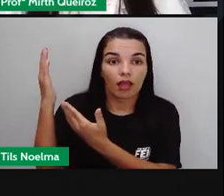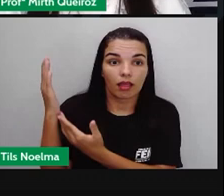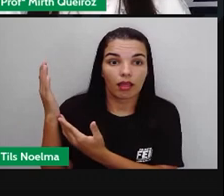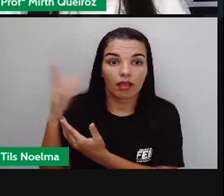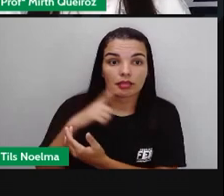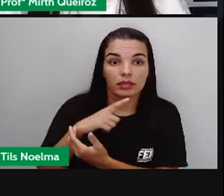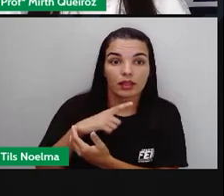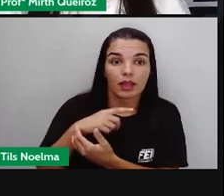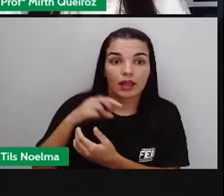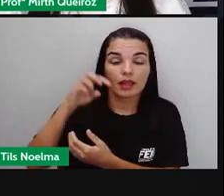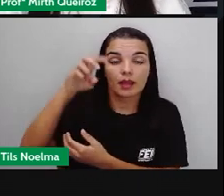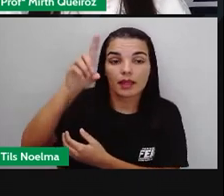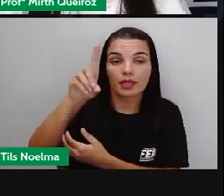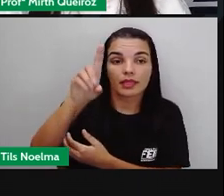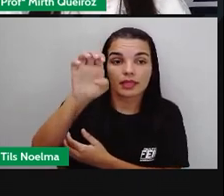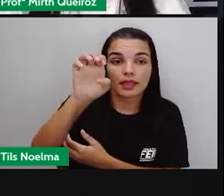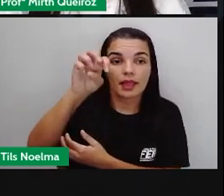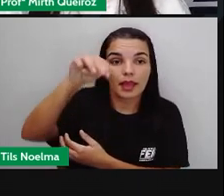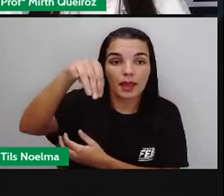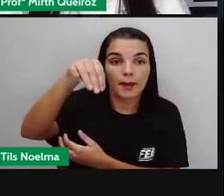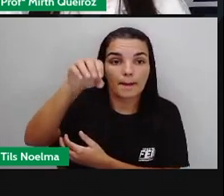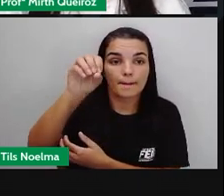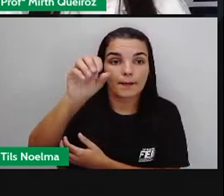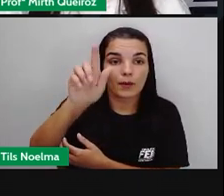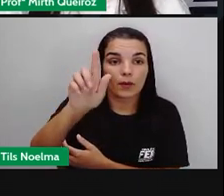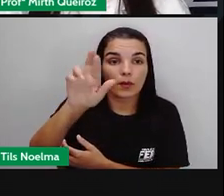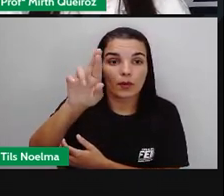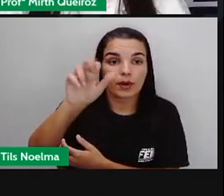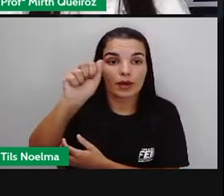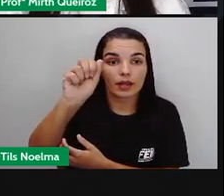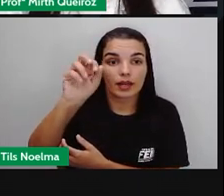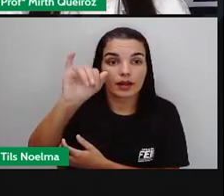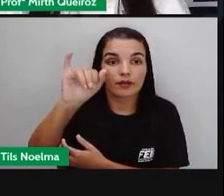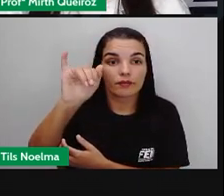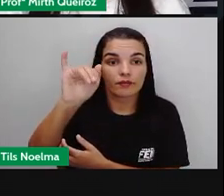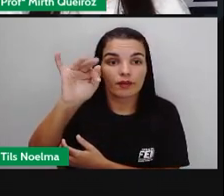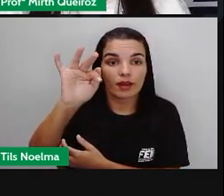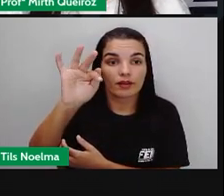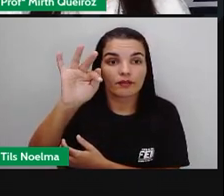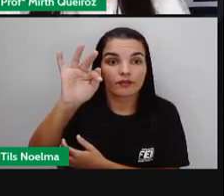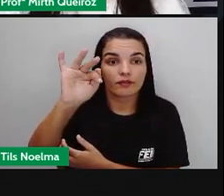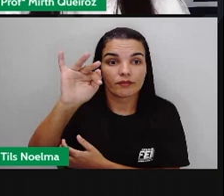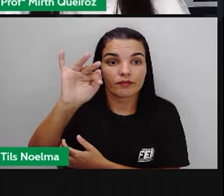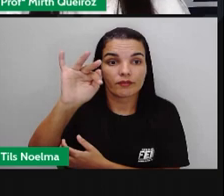O mapa demográfico, onde vai representar a densidade demográfica.